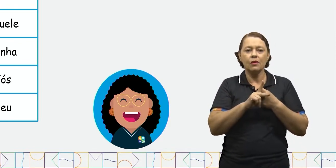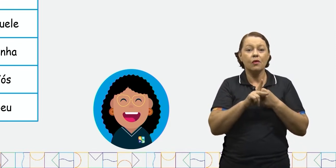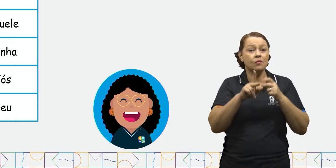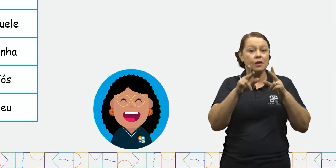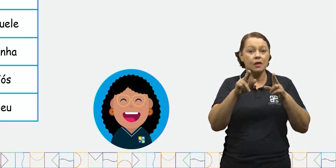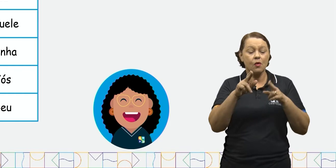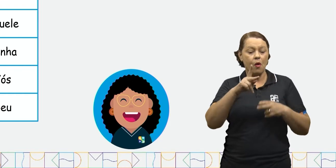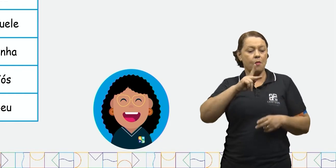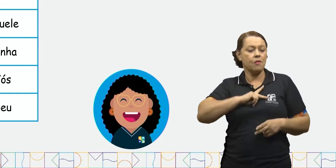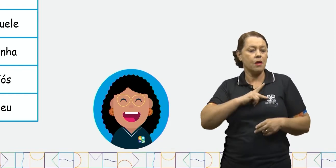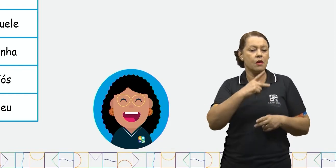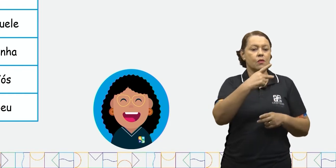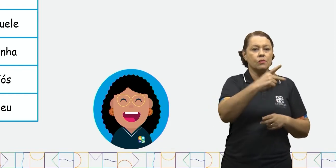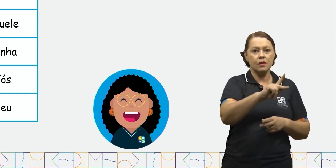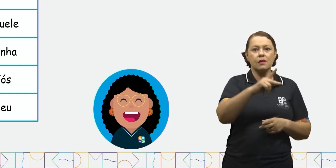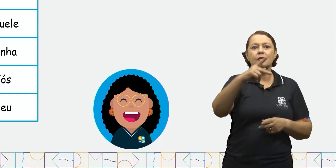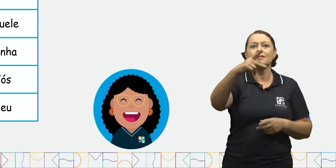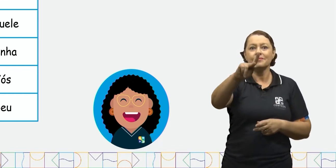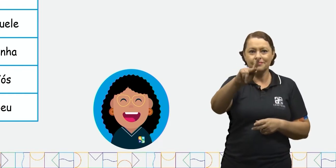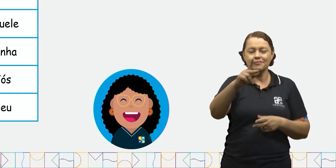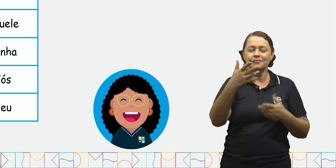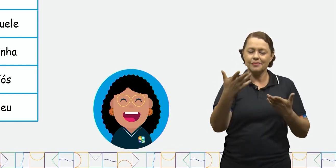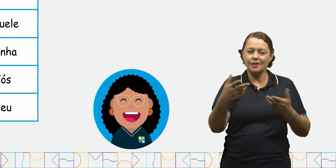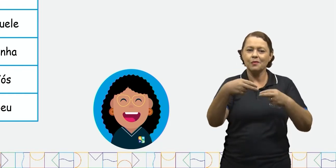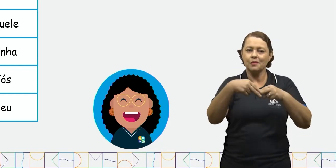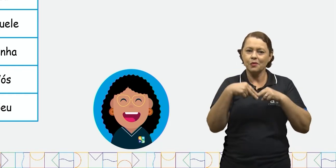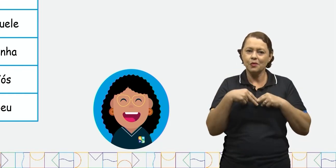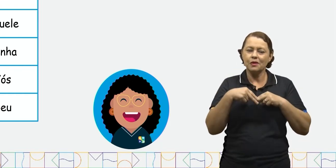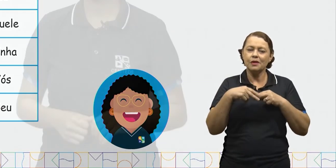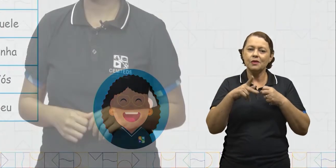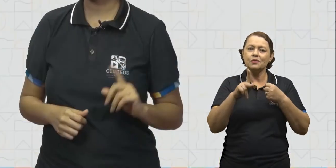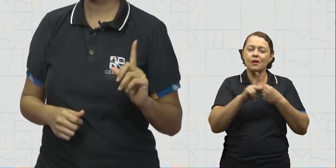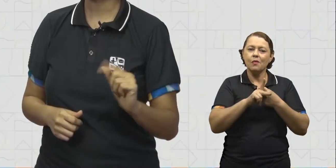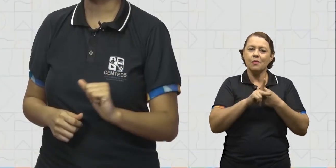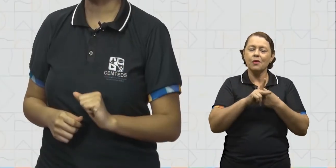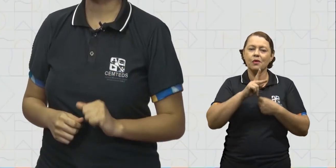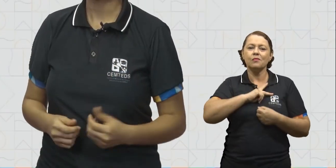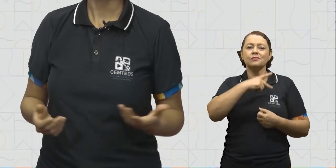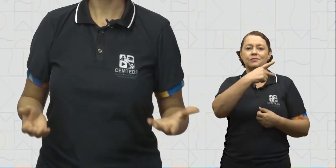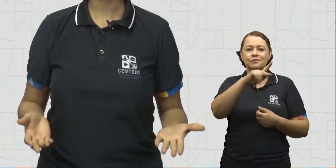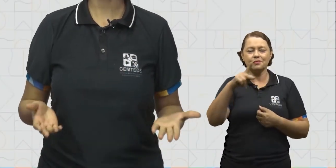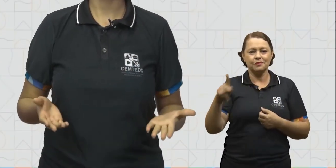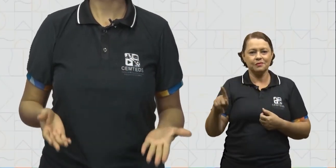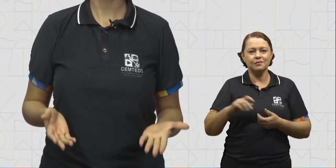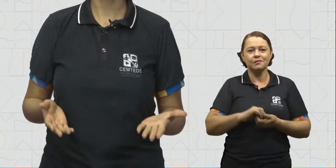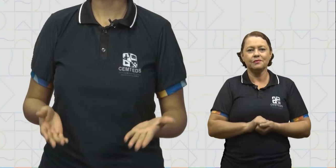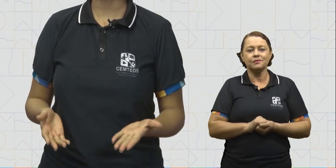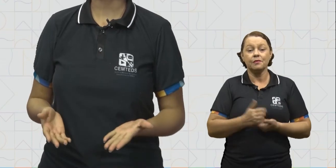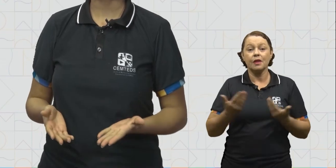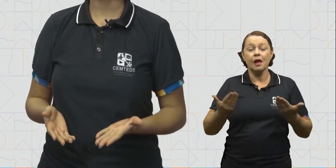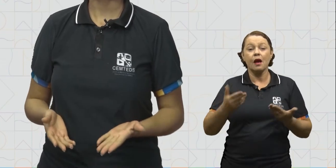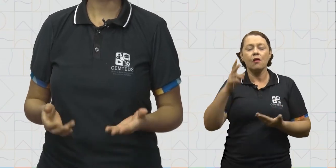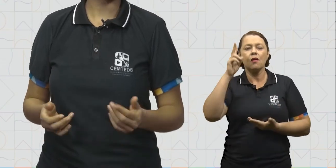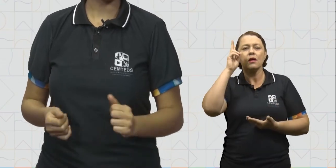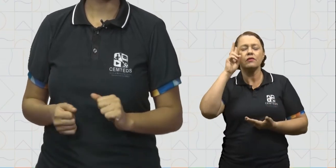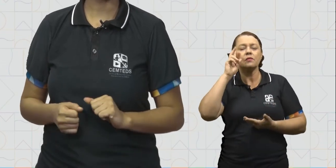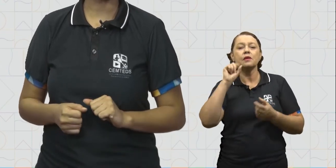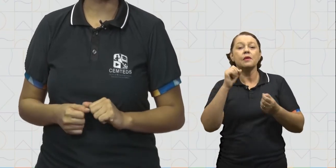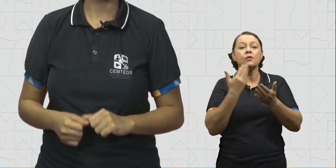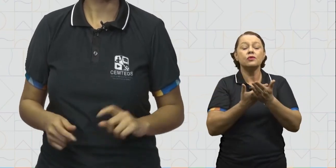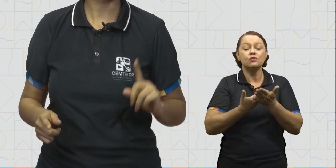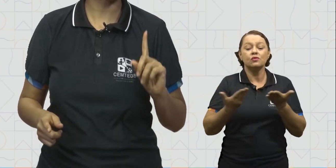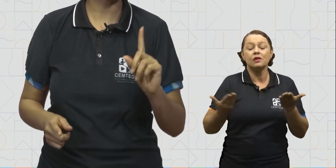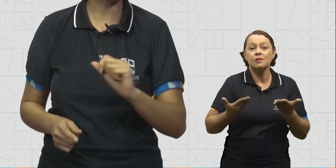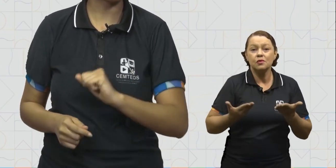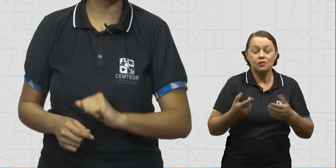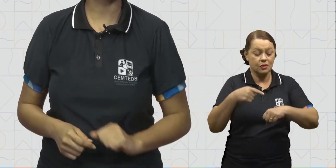como minha. Portanto, ele é um pronome possessivo. Agora, vamos lembrar um pouco o que vimos na aula de